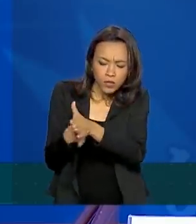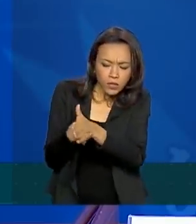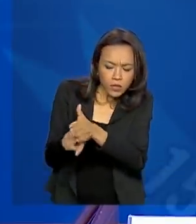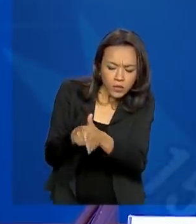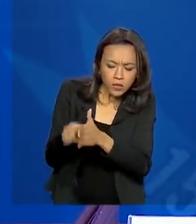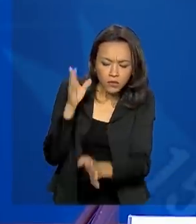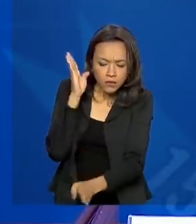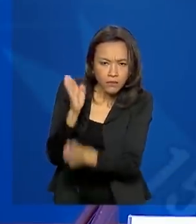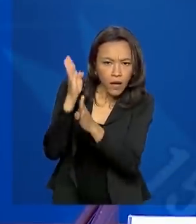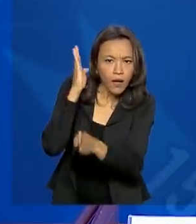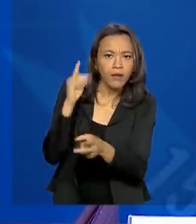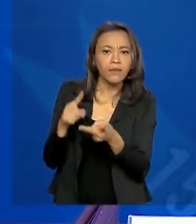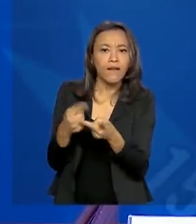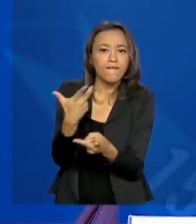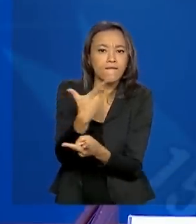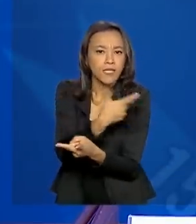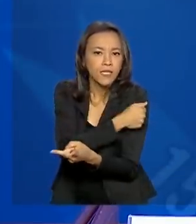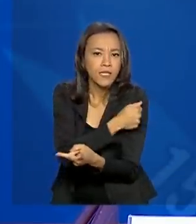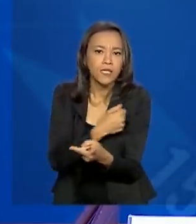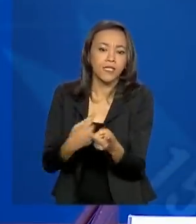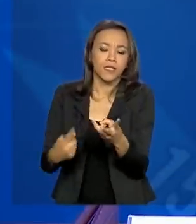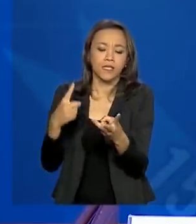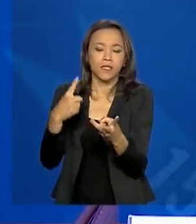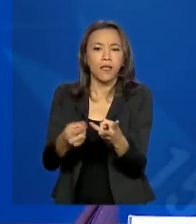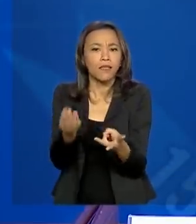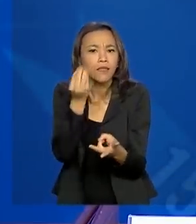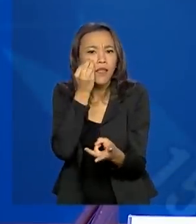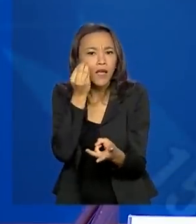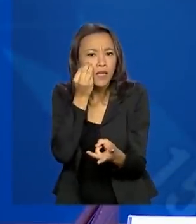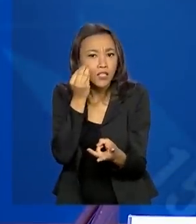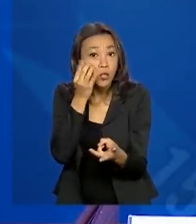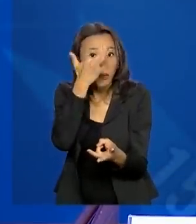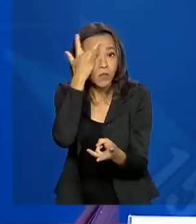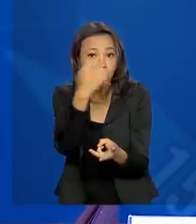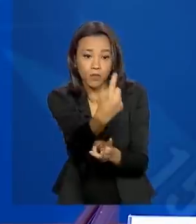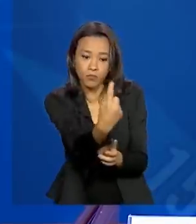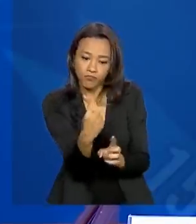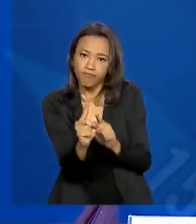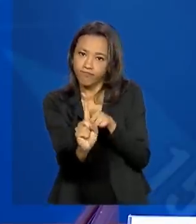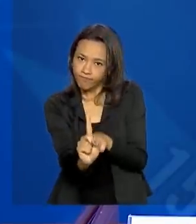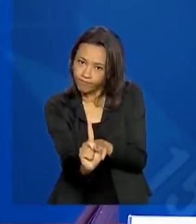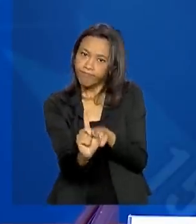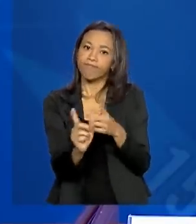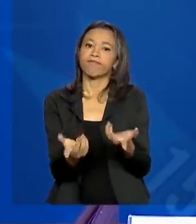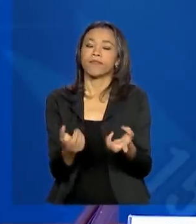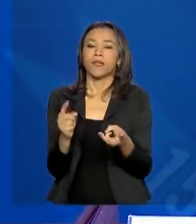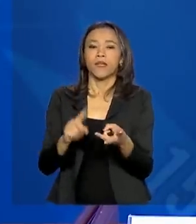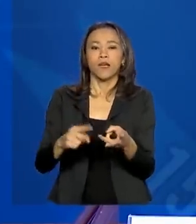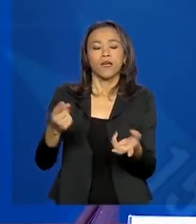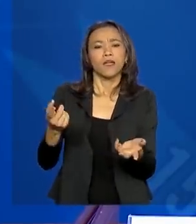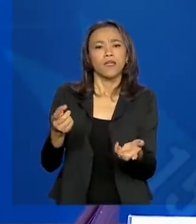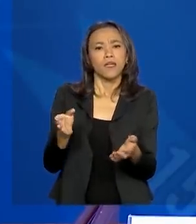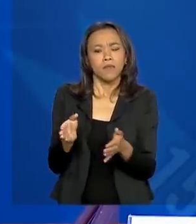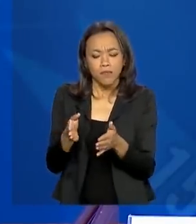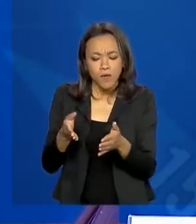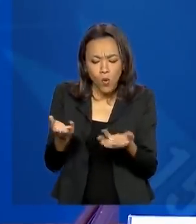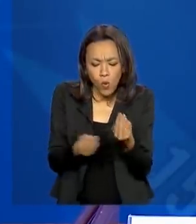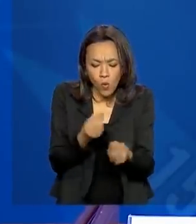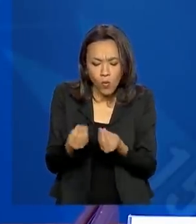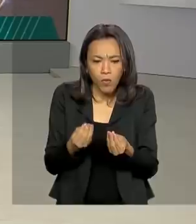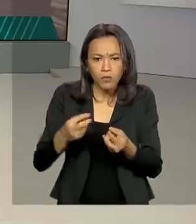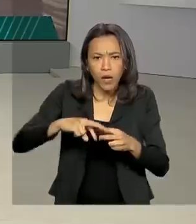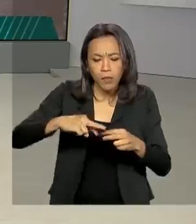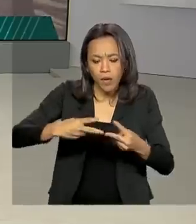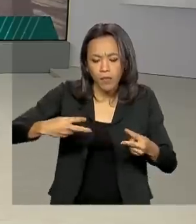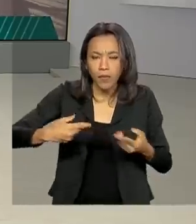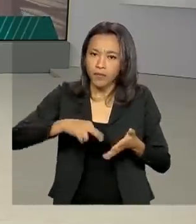testes, vacinas, testes clínicos com pacientes, patogênese do vírus e o sequenciamento e modelagem.